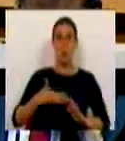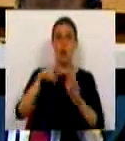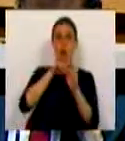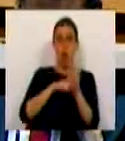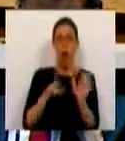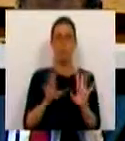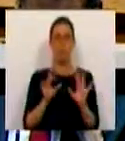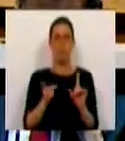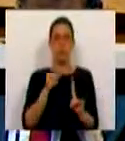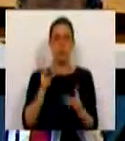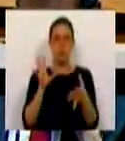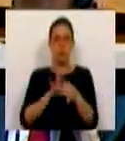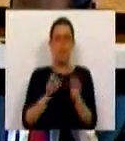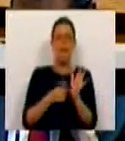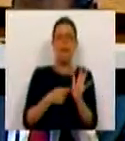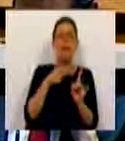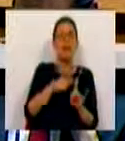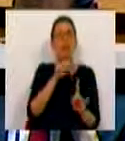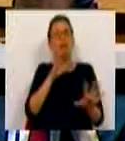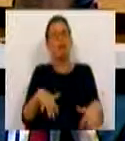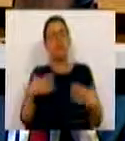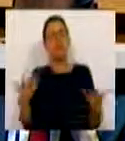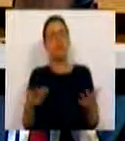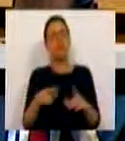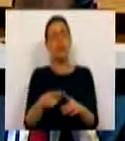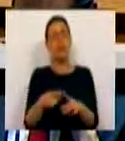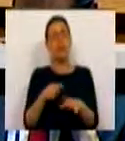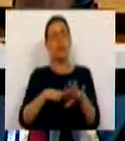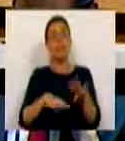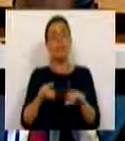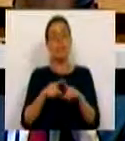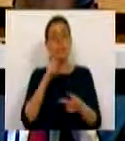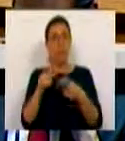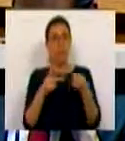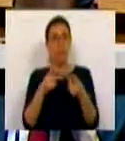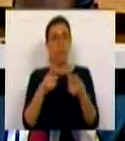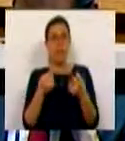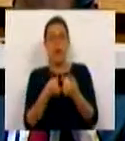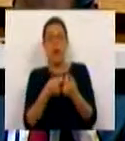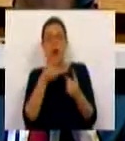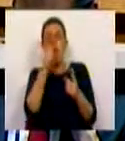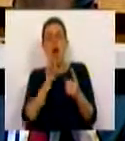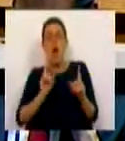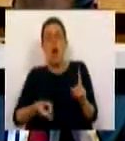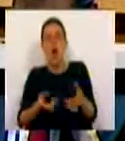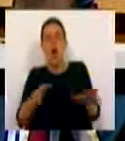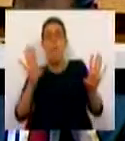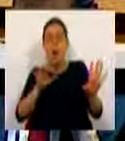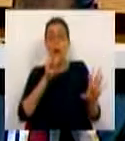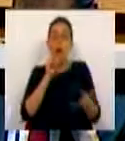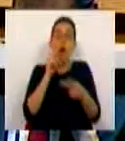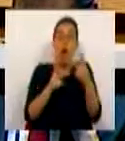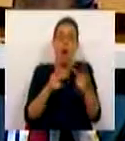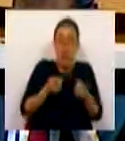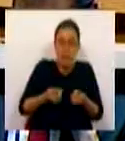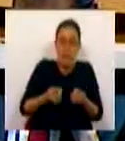eventualmente não conviverá com a necessidade ou com a possibilidade, melhor dito, de realizar uma avaliação de impacto de género, mas é sempre possível fazer a avaliação